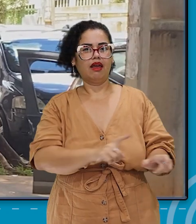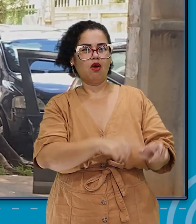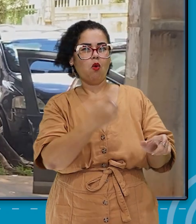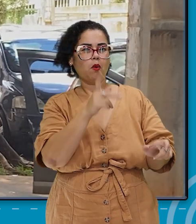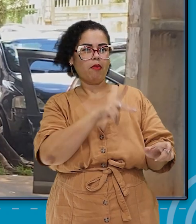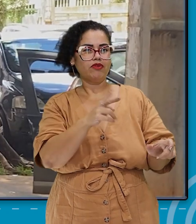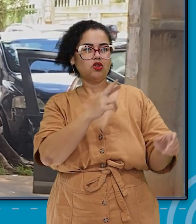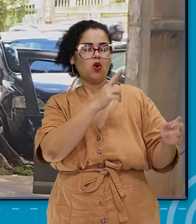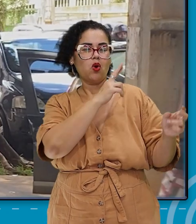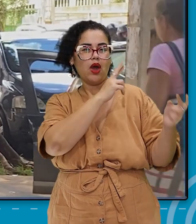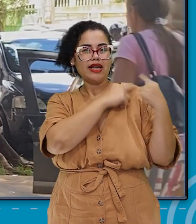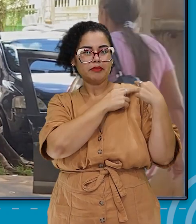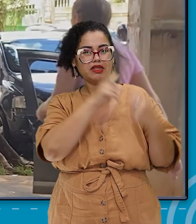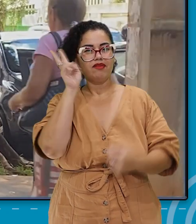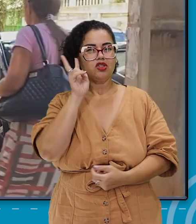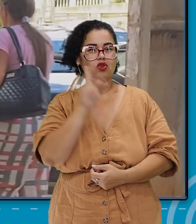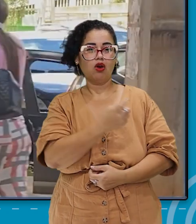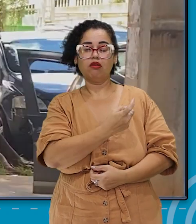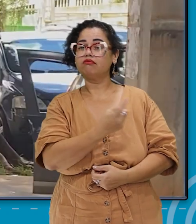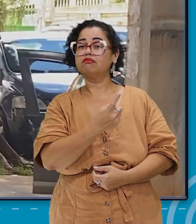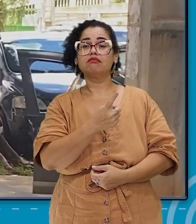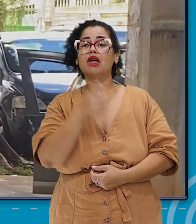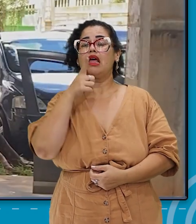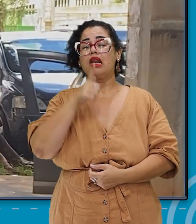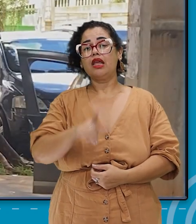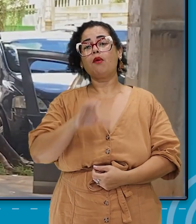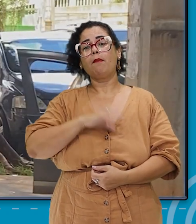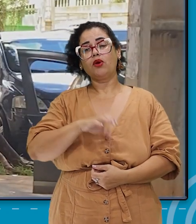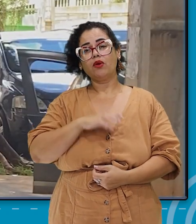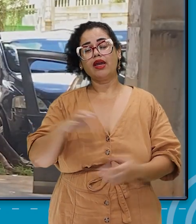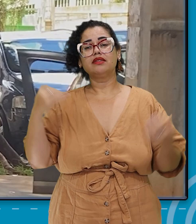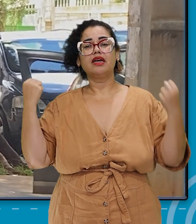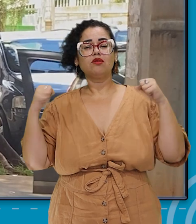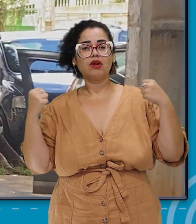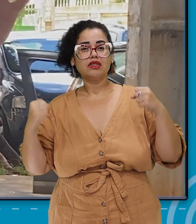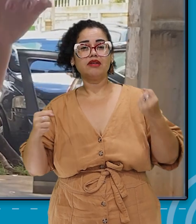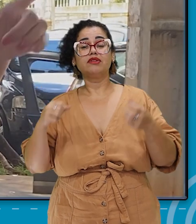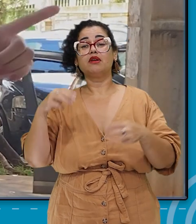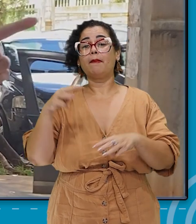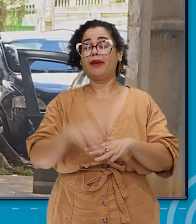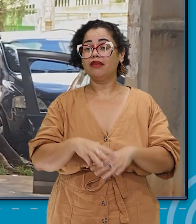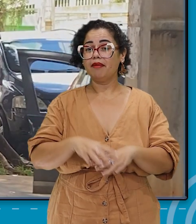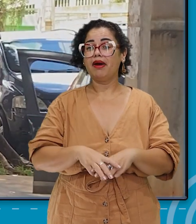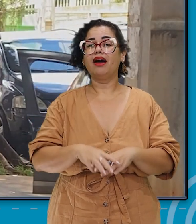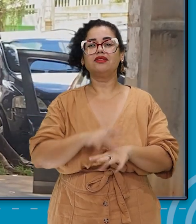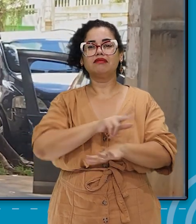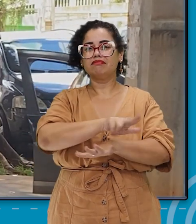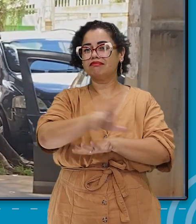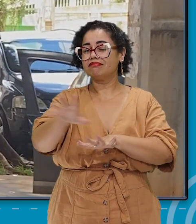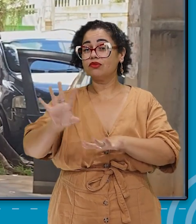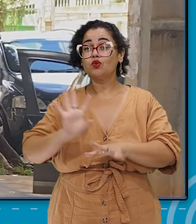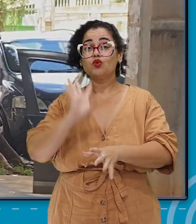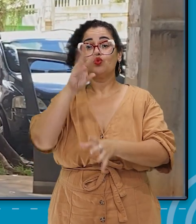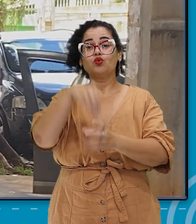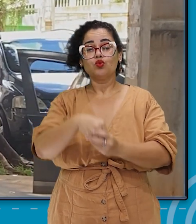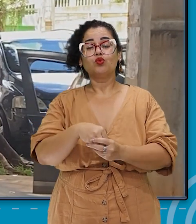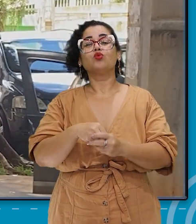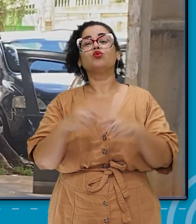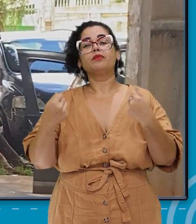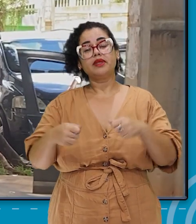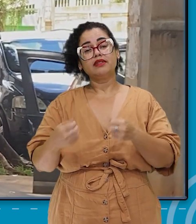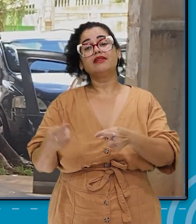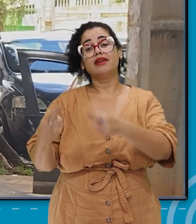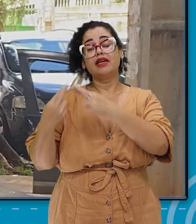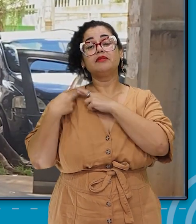história, mas o professor do componente curricular de língua portuguesa, educação física, matemática e outros componentes,